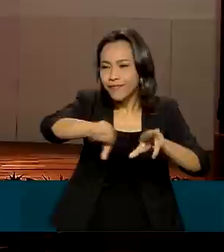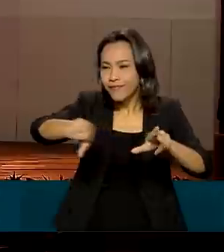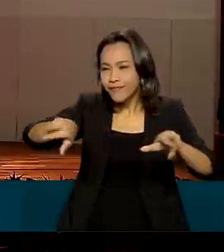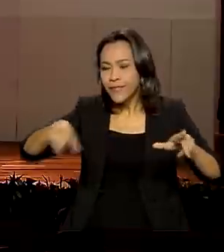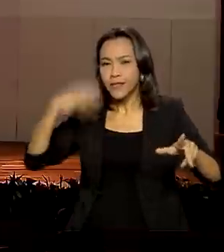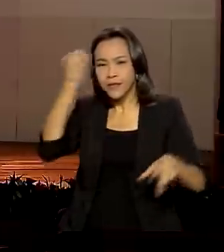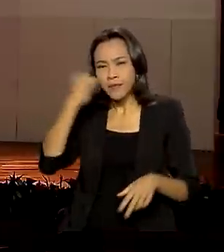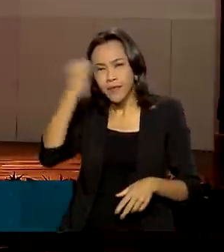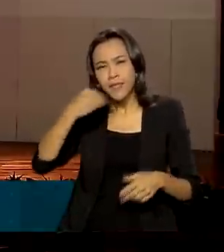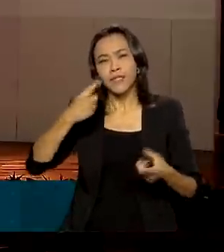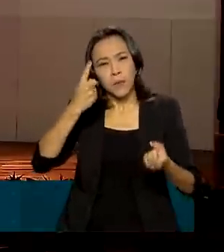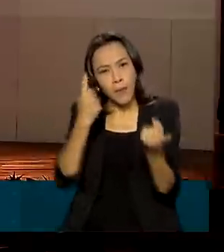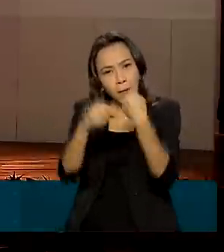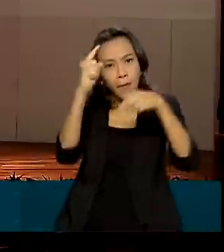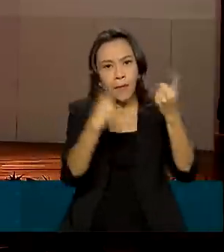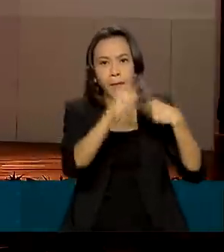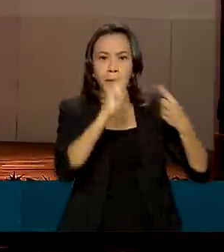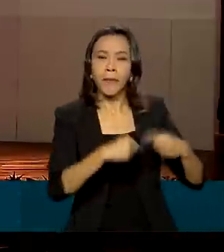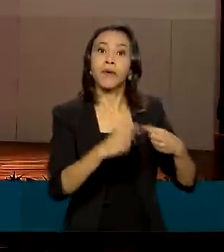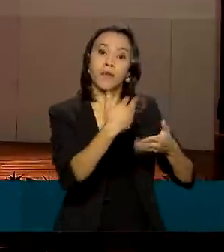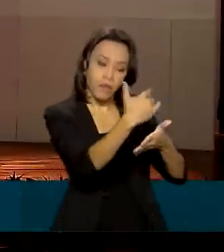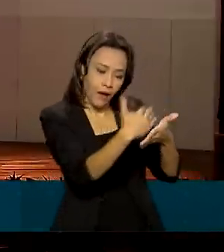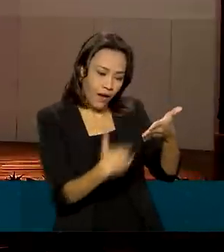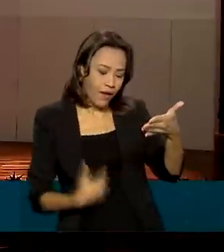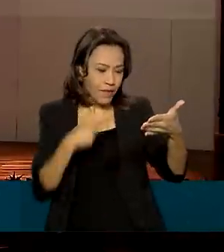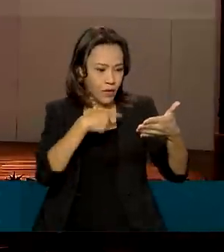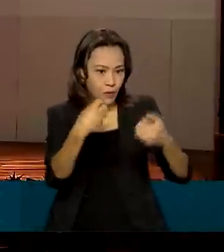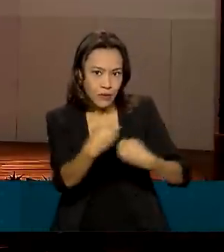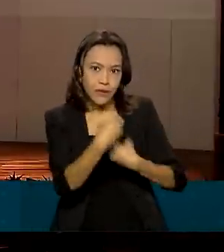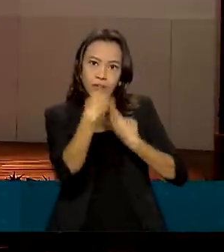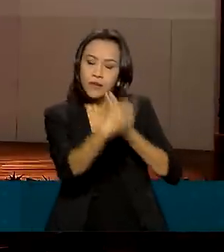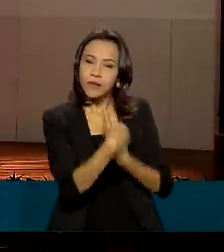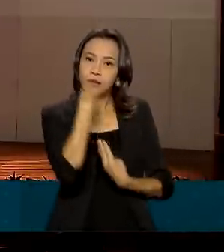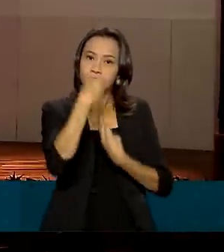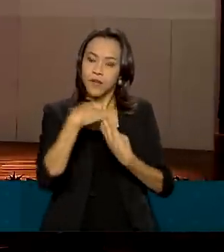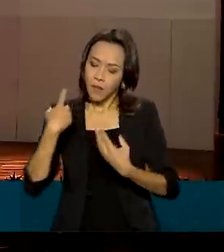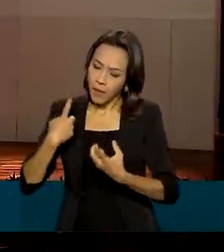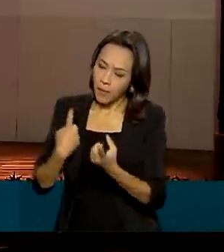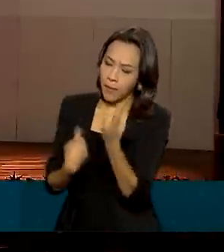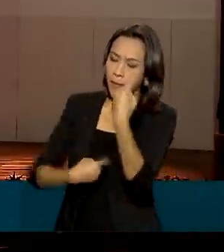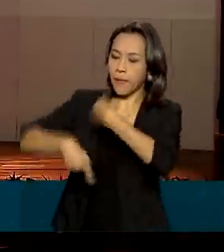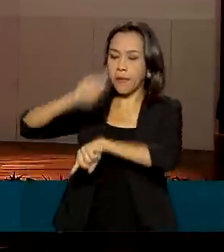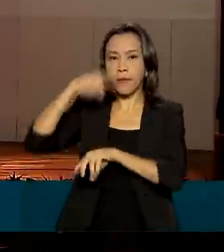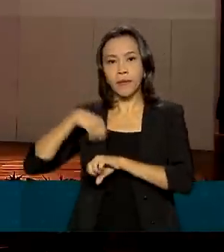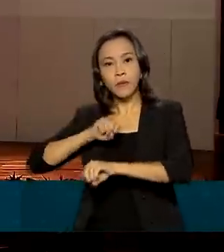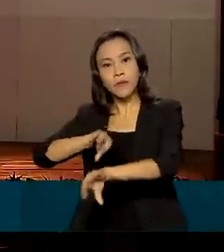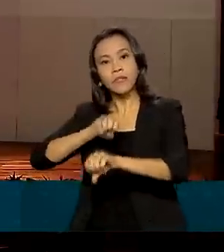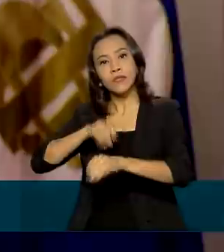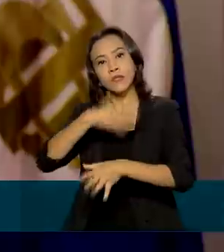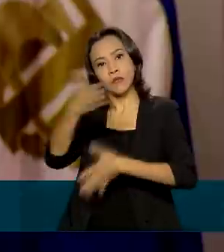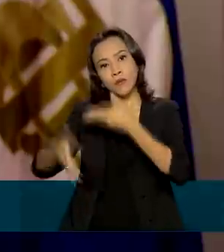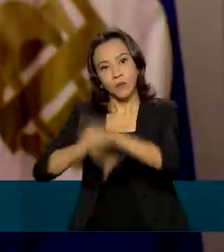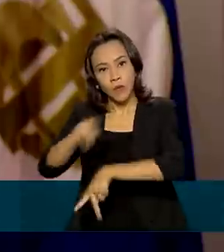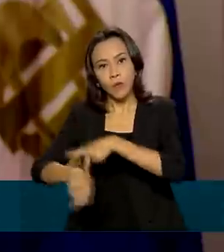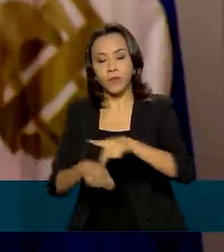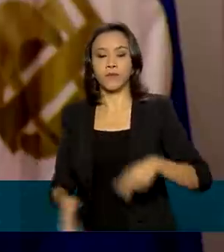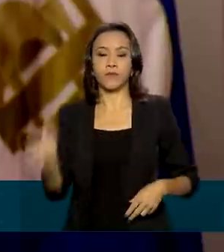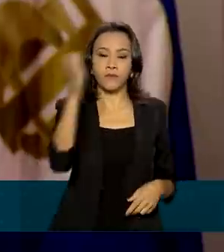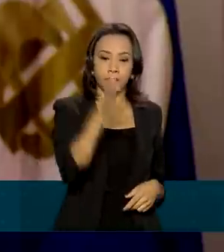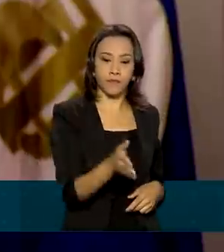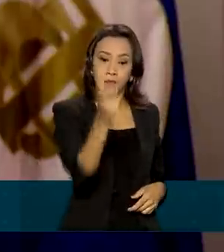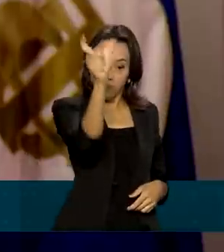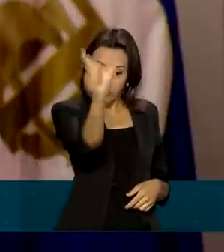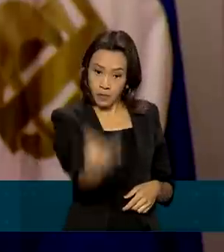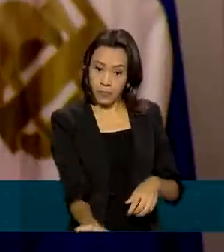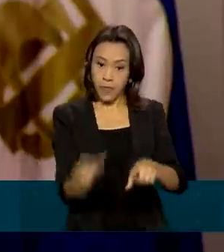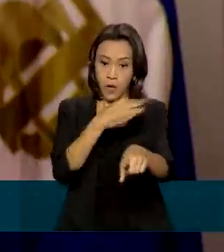experiências de sucesso a nos inspirar a evoluir na educação do nosso povo. Para o ministro do